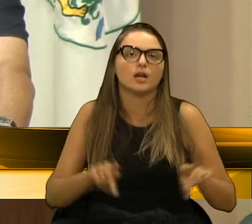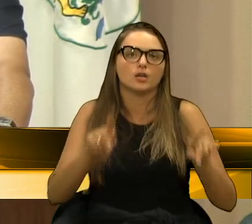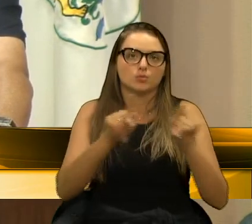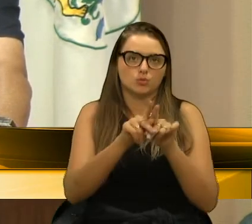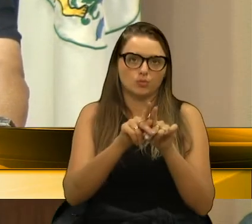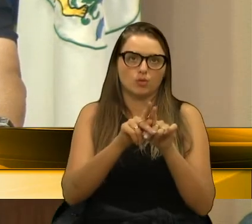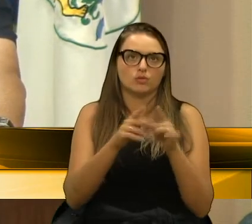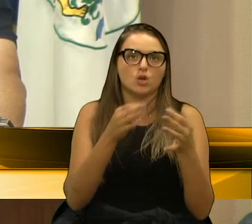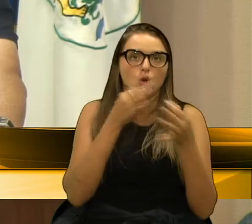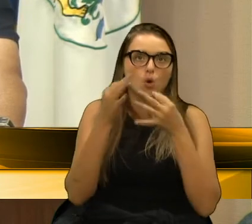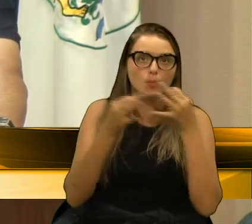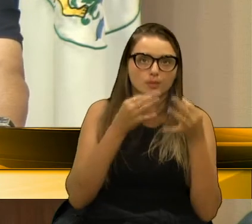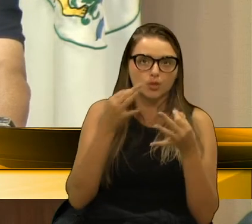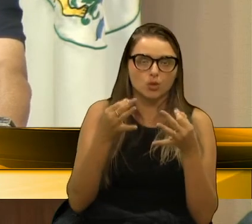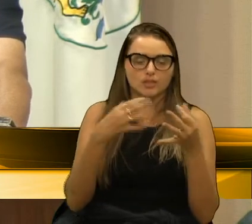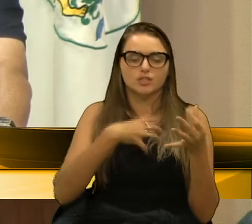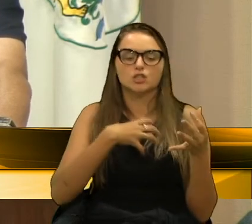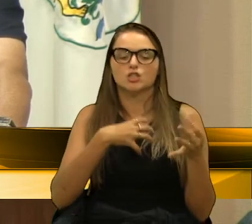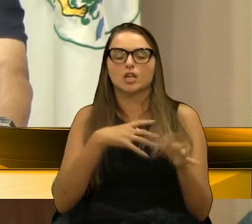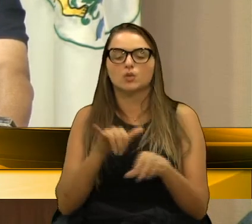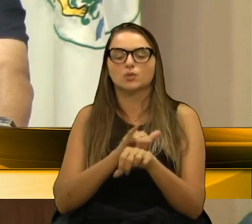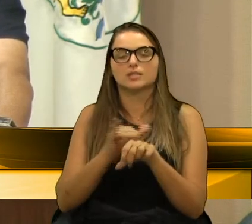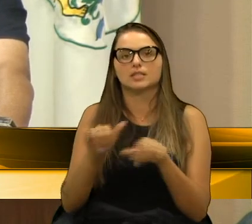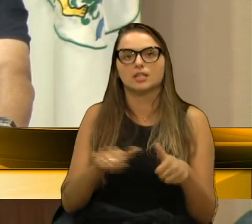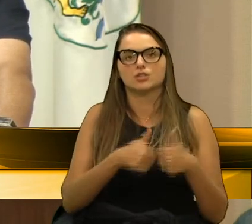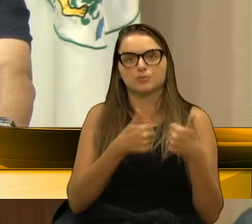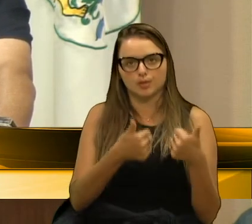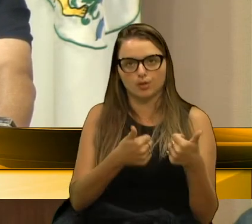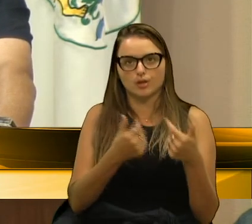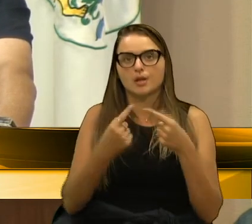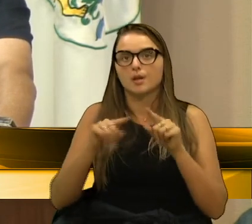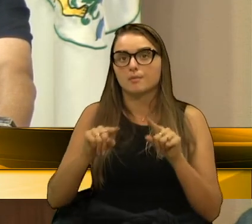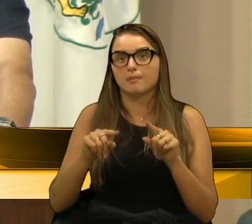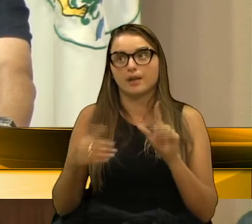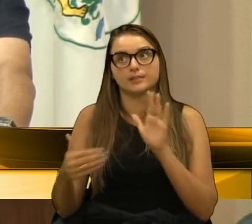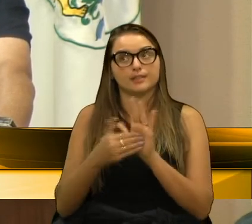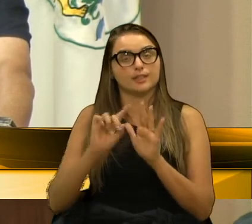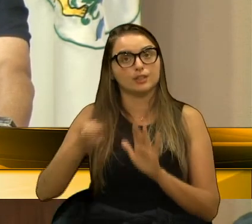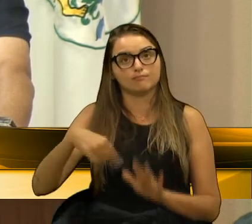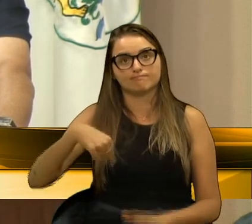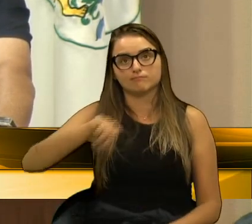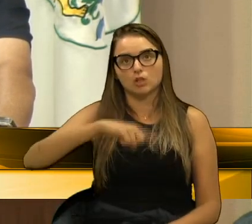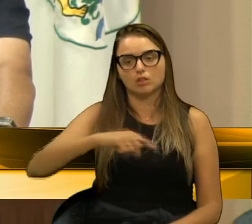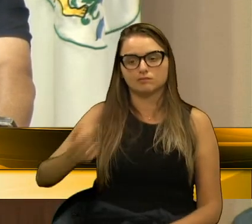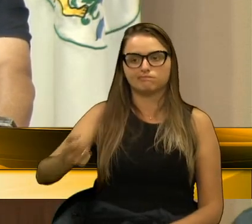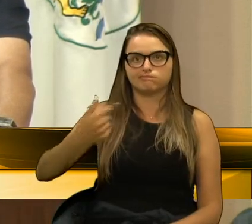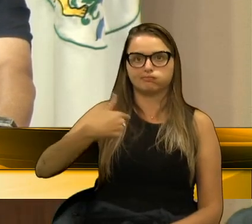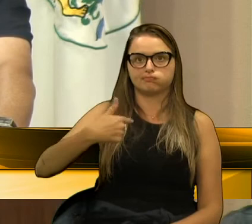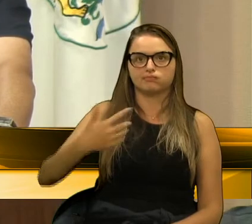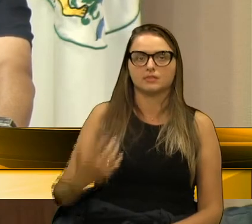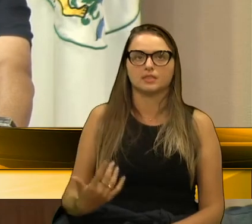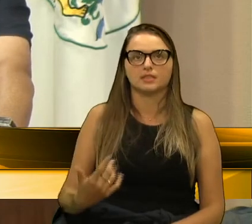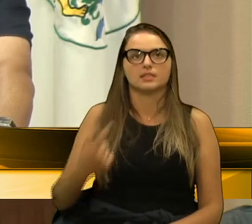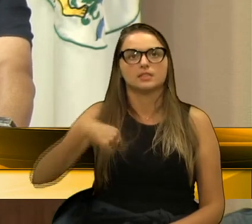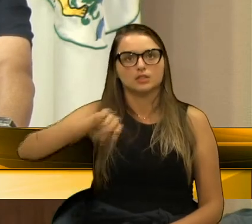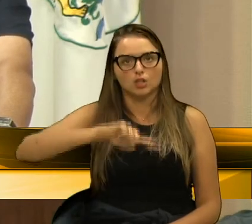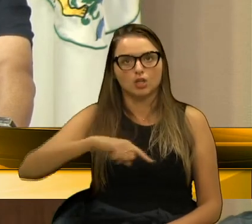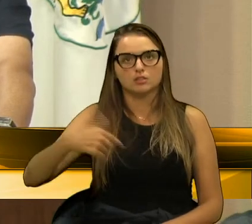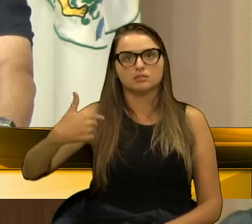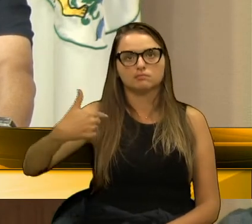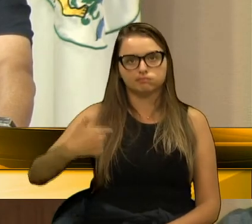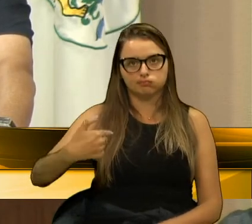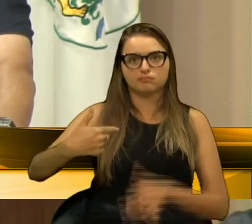posições melhores. Agora, enquanto a gente for atacado, se a gente for atacado de espingarda, nós vamos usar